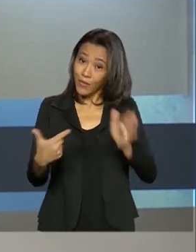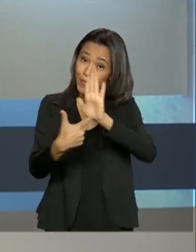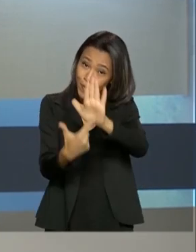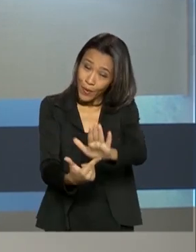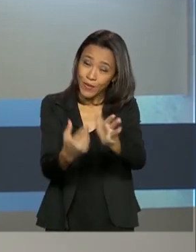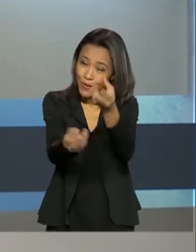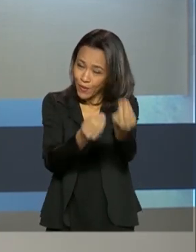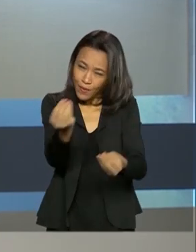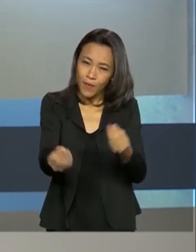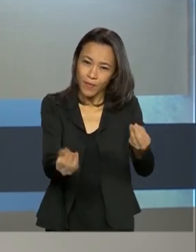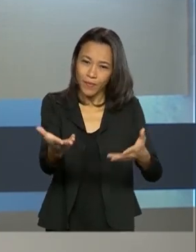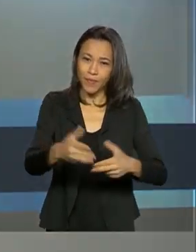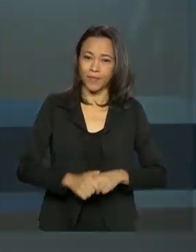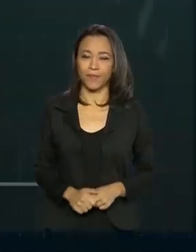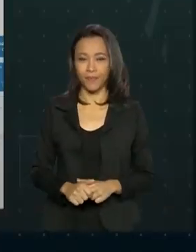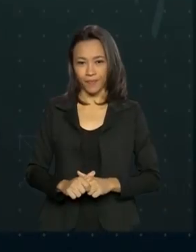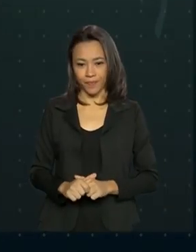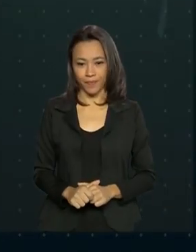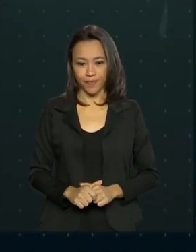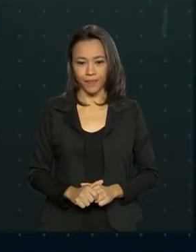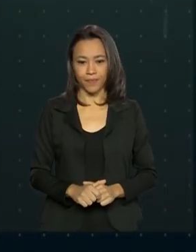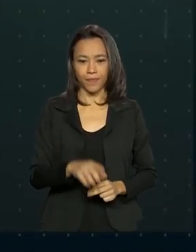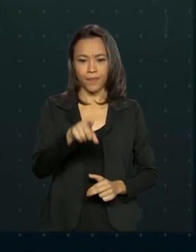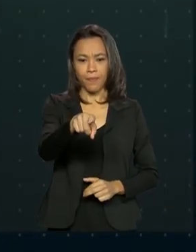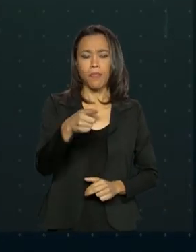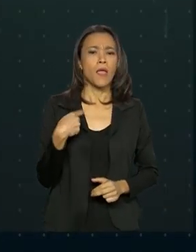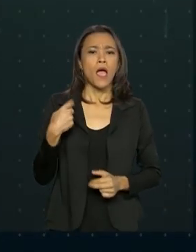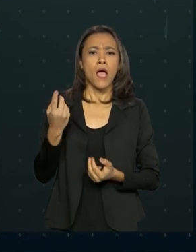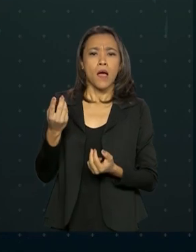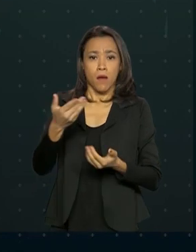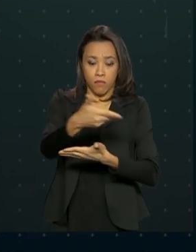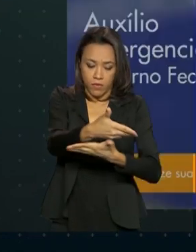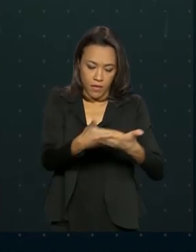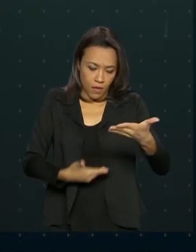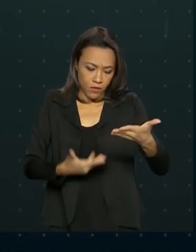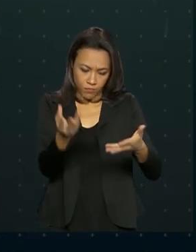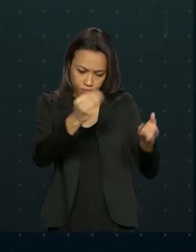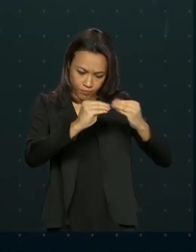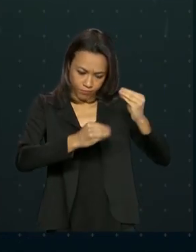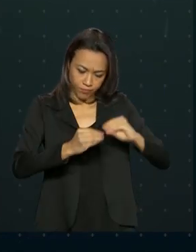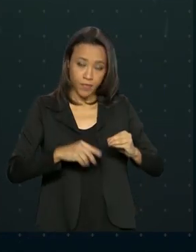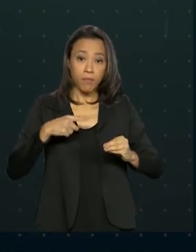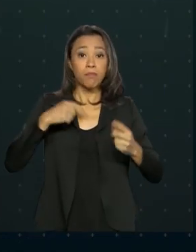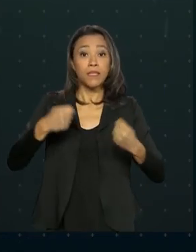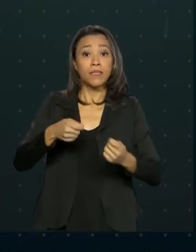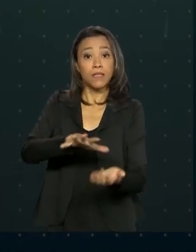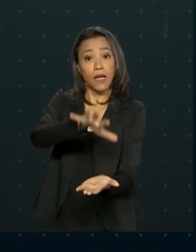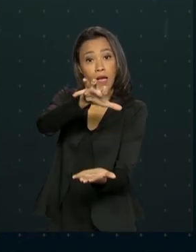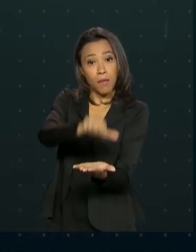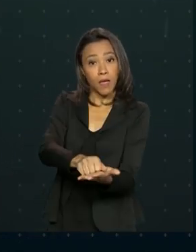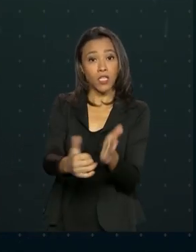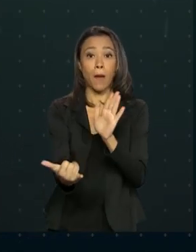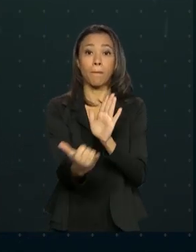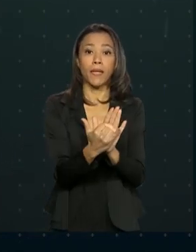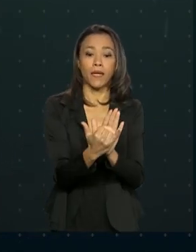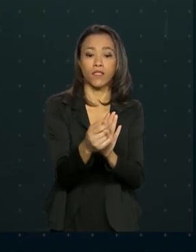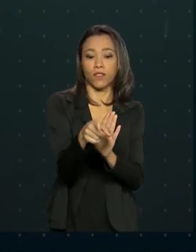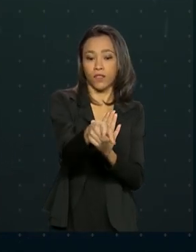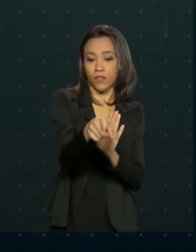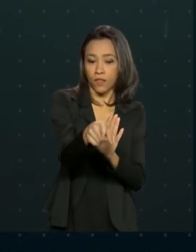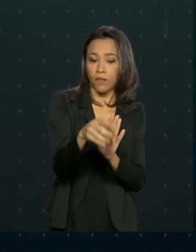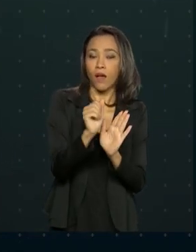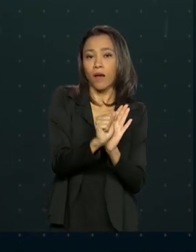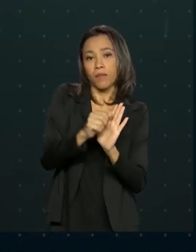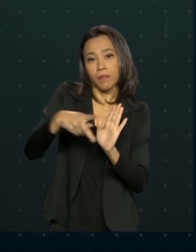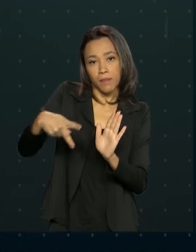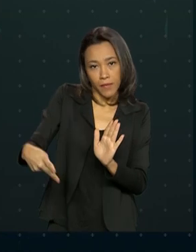você como funciona. Para preencher o cadastro, basta baixar o aplicativo gratuito chamado Auxílio